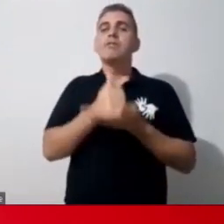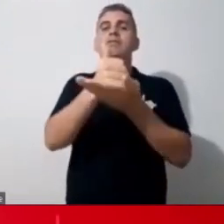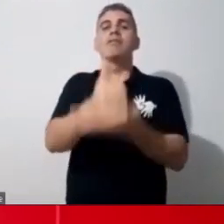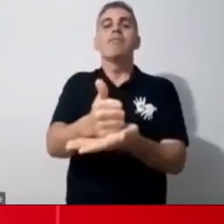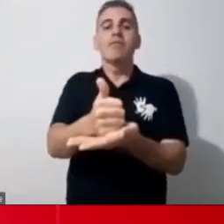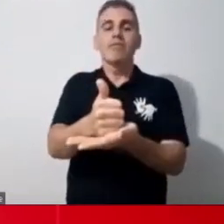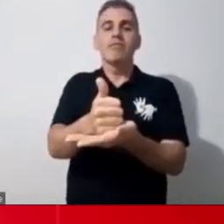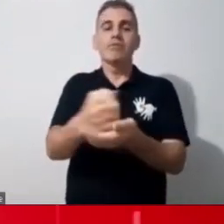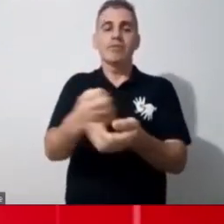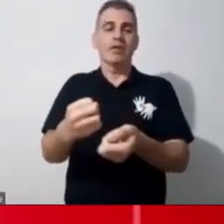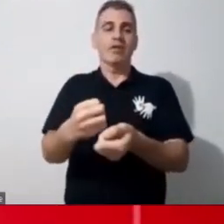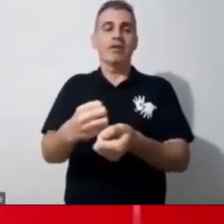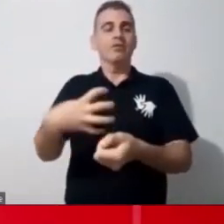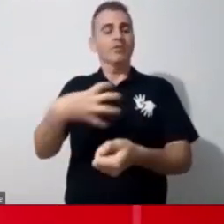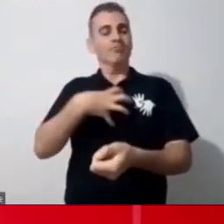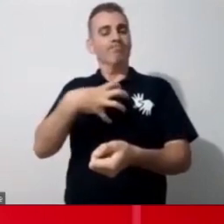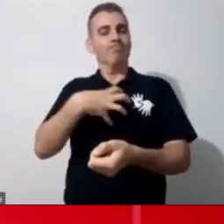emocional, porque